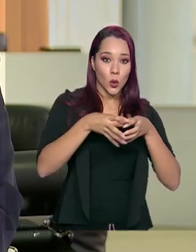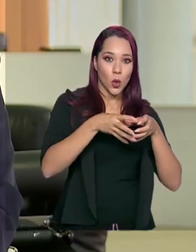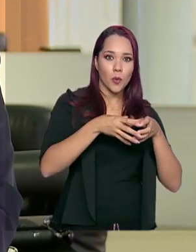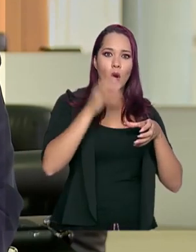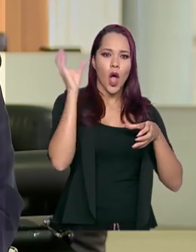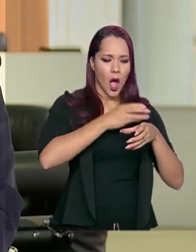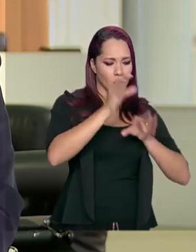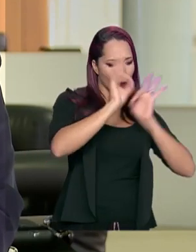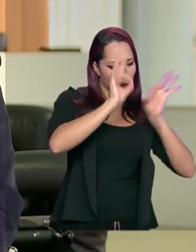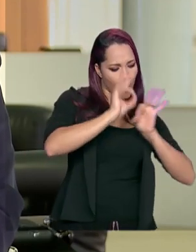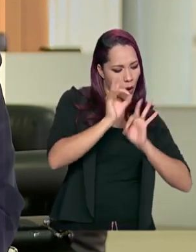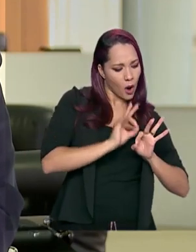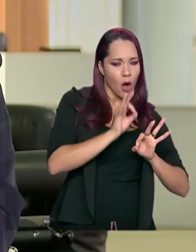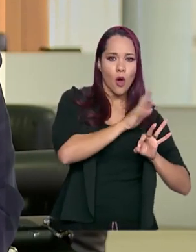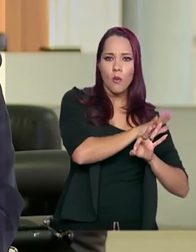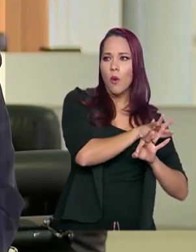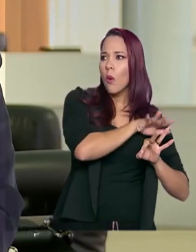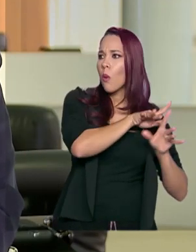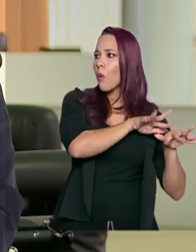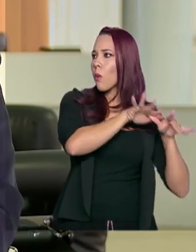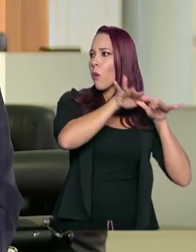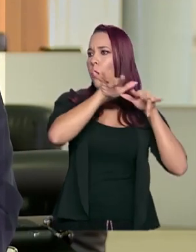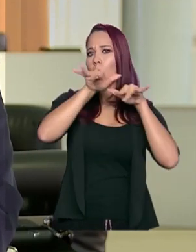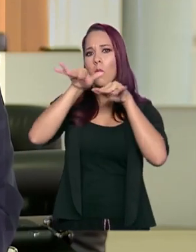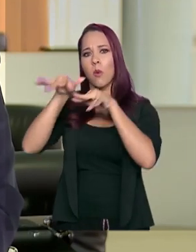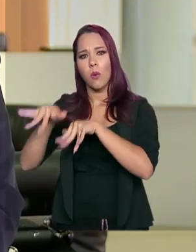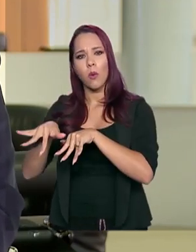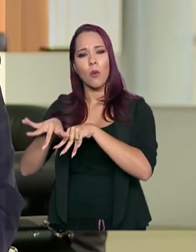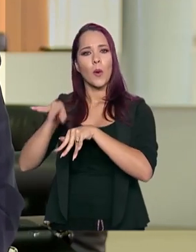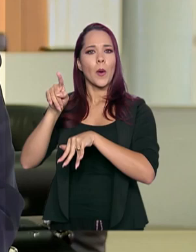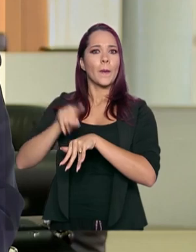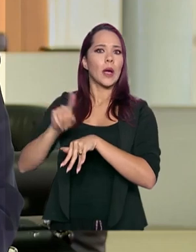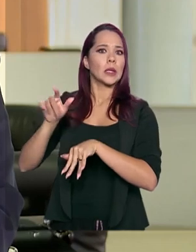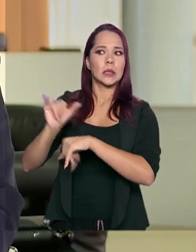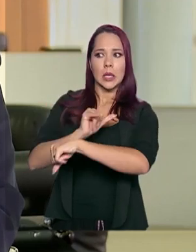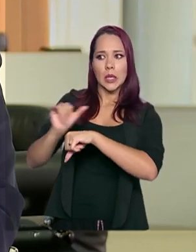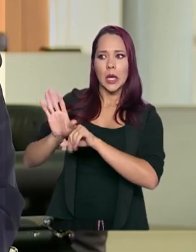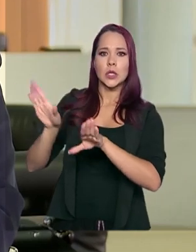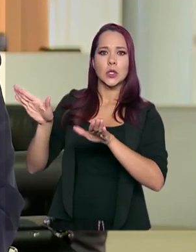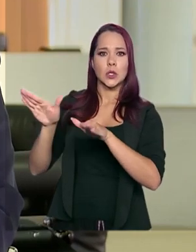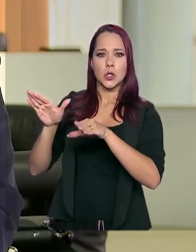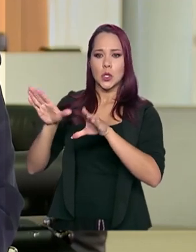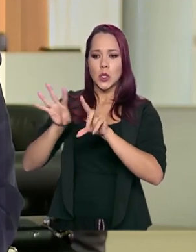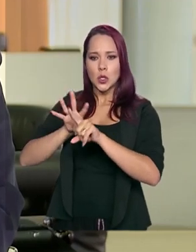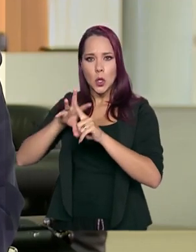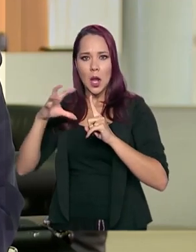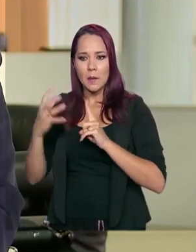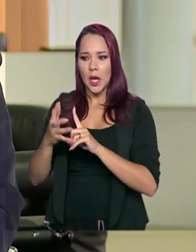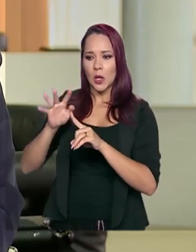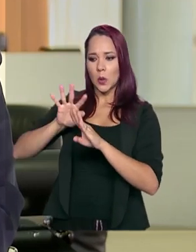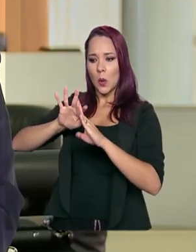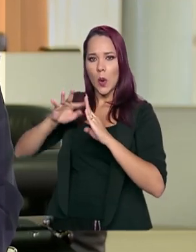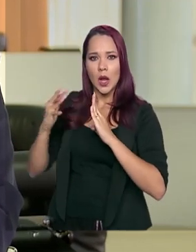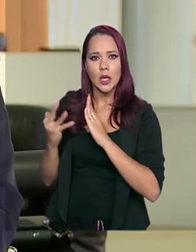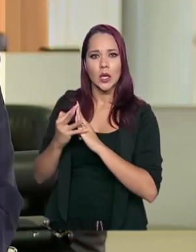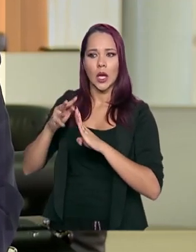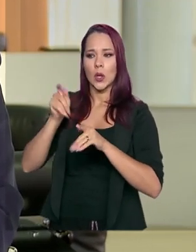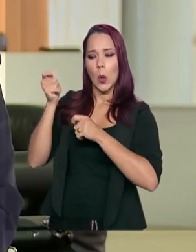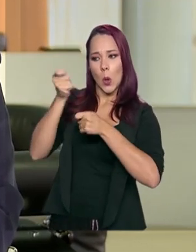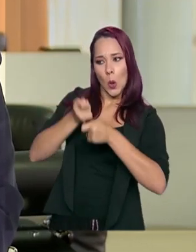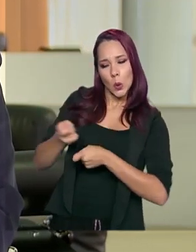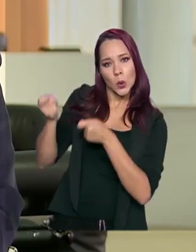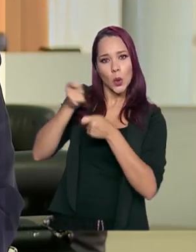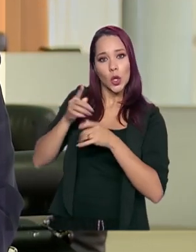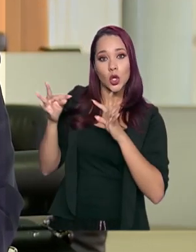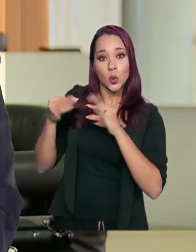rapidamente, preparadas e equipadas, se deslocam para lá para tomar as primeiras medidas de isolamento, controle, isolamento social.